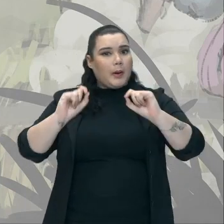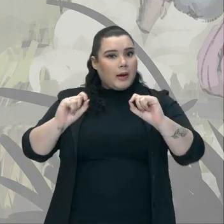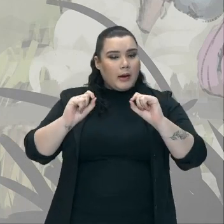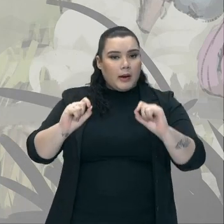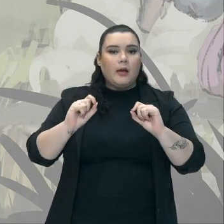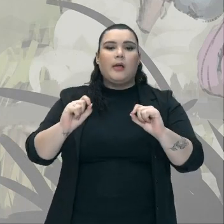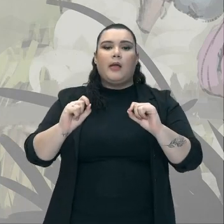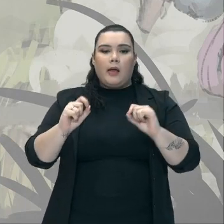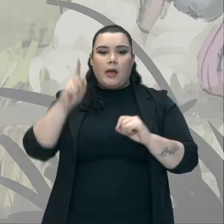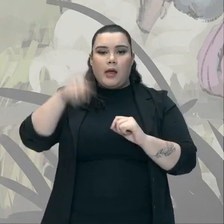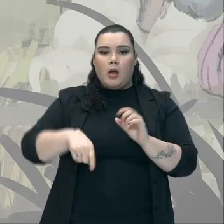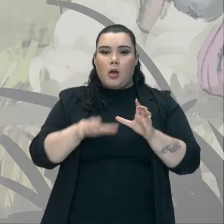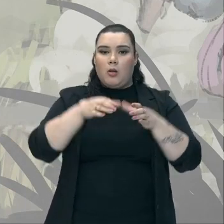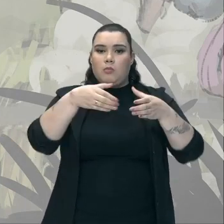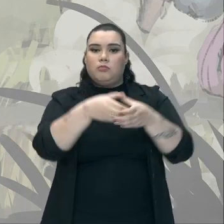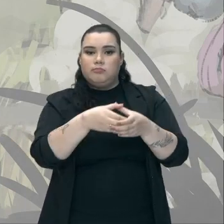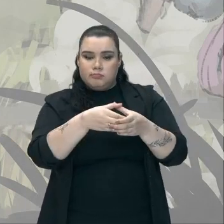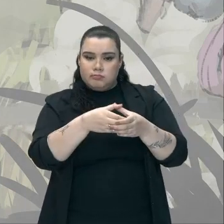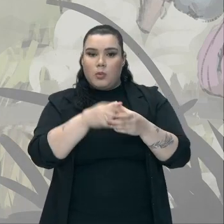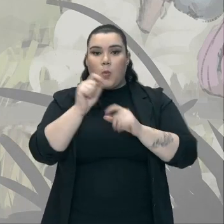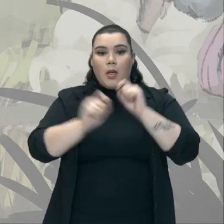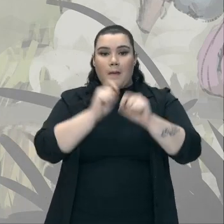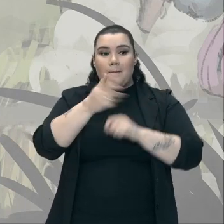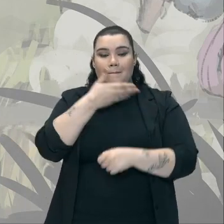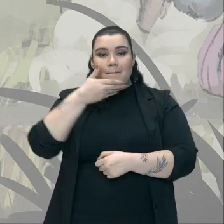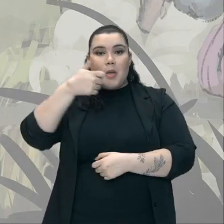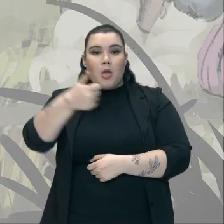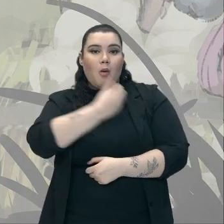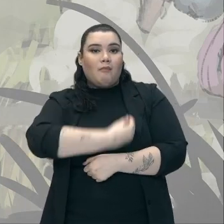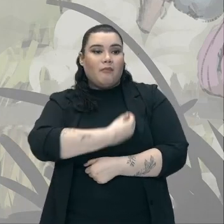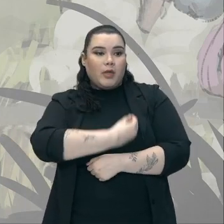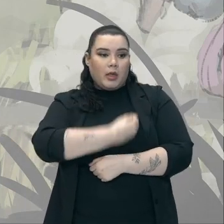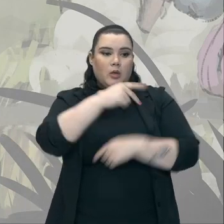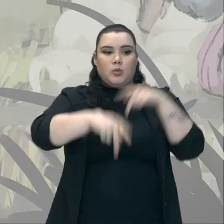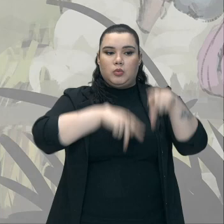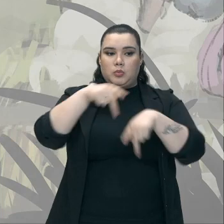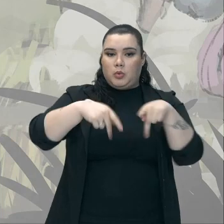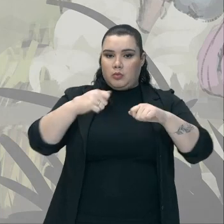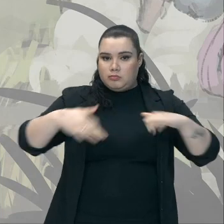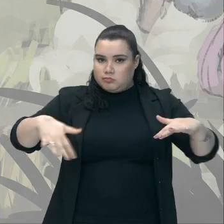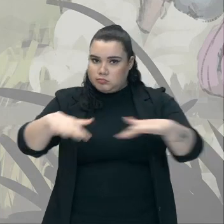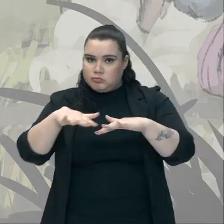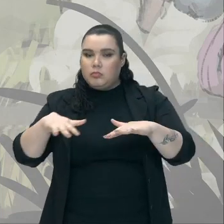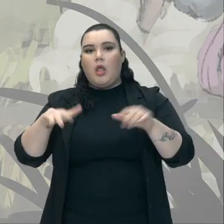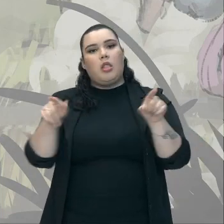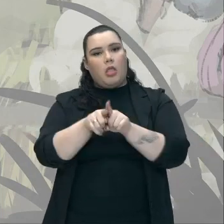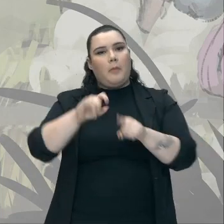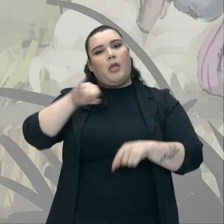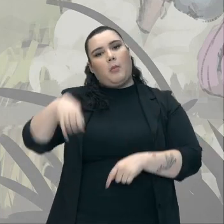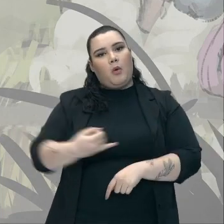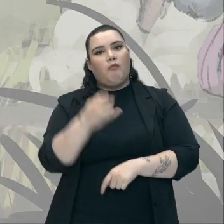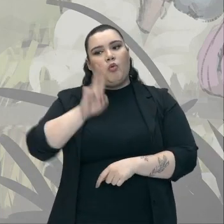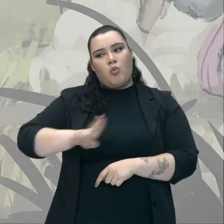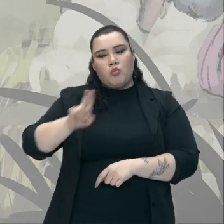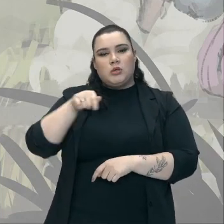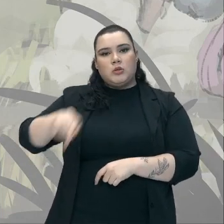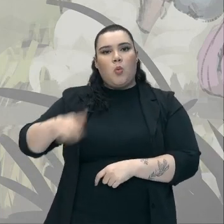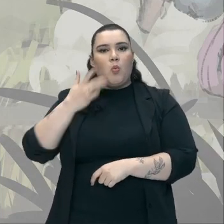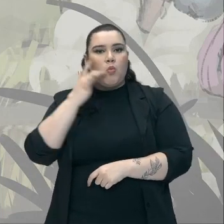Na Perspectiva De melhorar A condição de vida E também De explorar o ouro E o poder